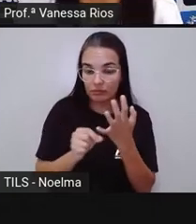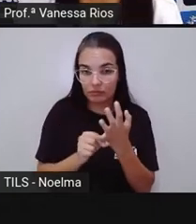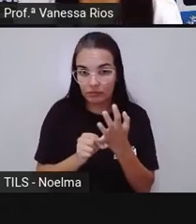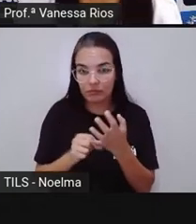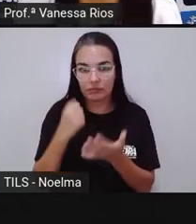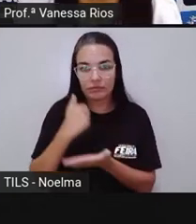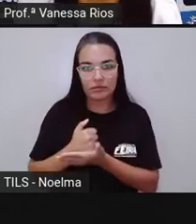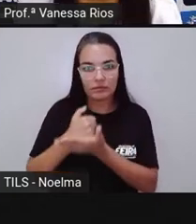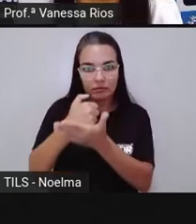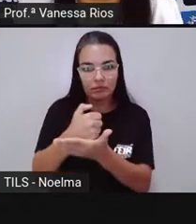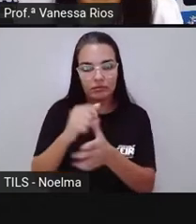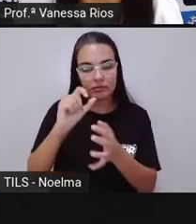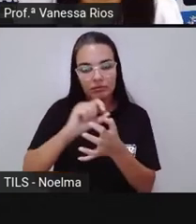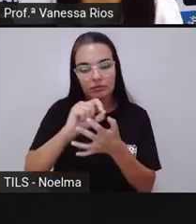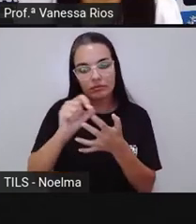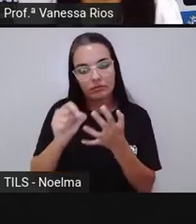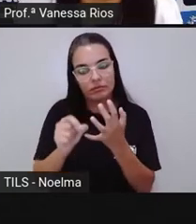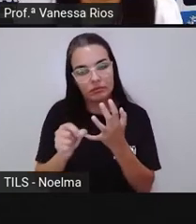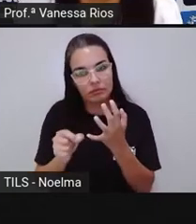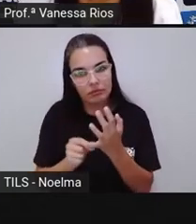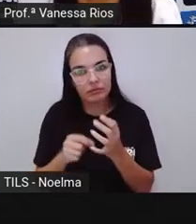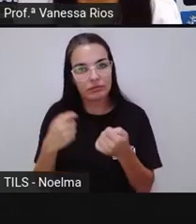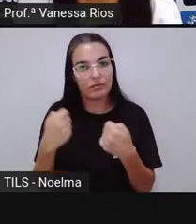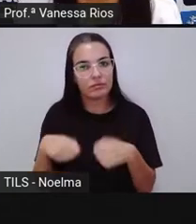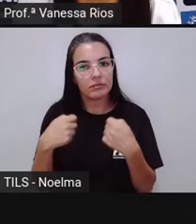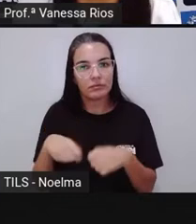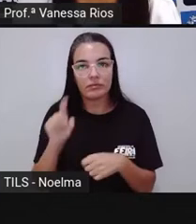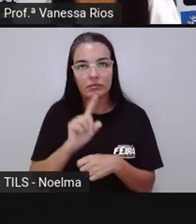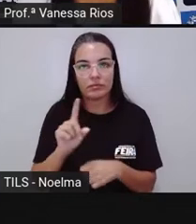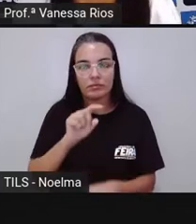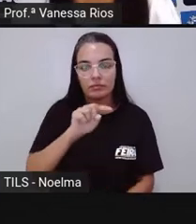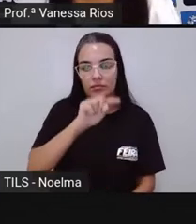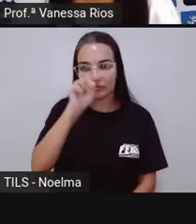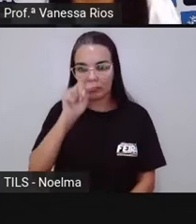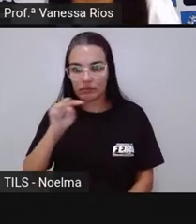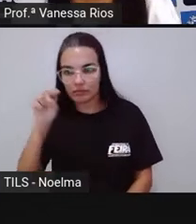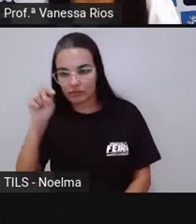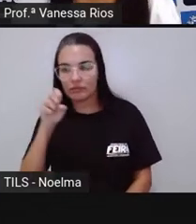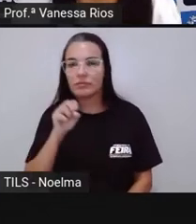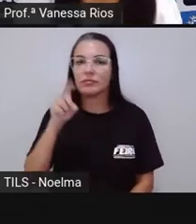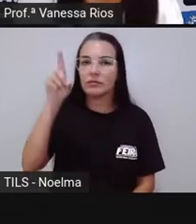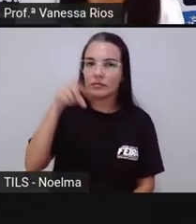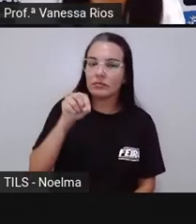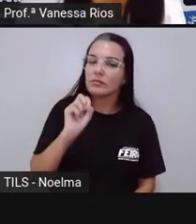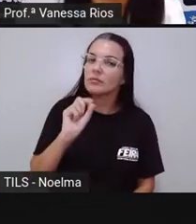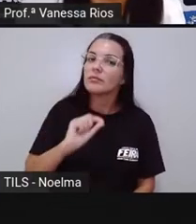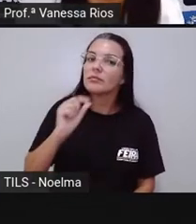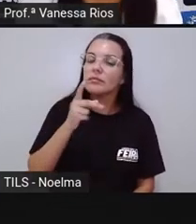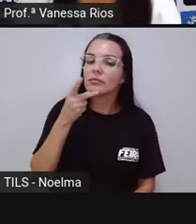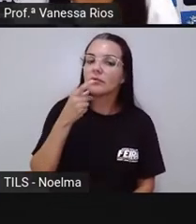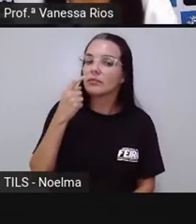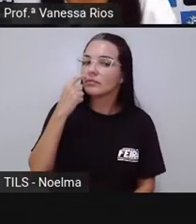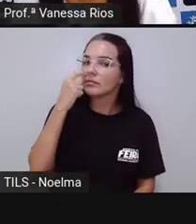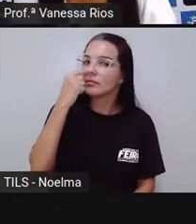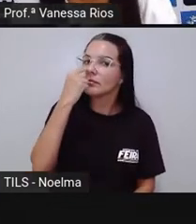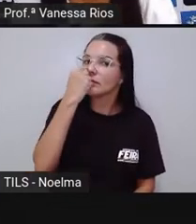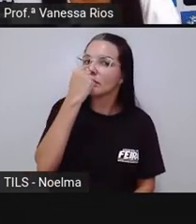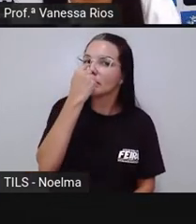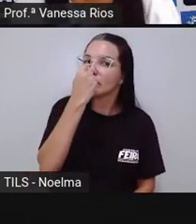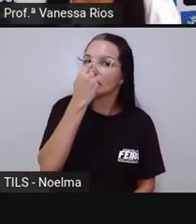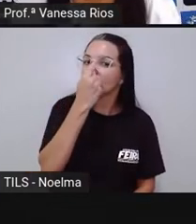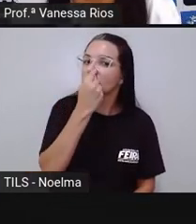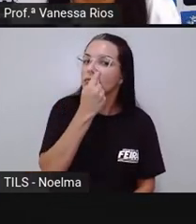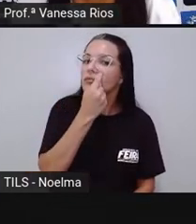sem a presença do tio ou das consolantes que podem indicar nasalização, que são as letras M ou ME.